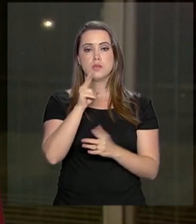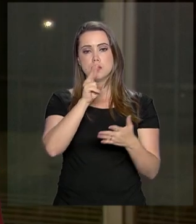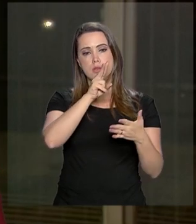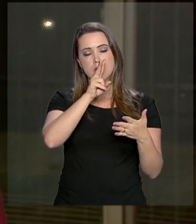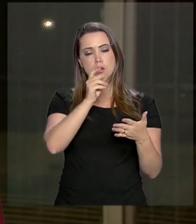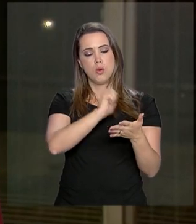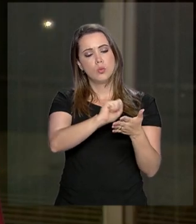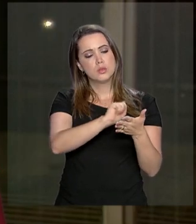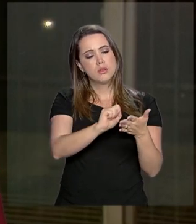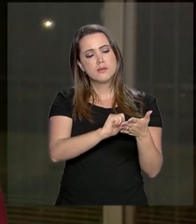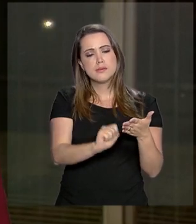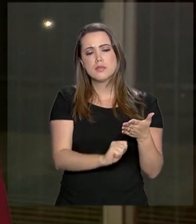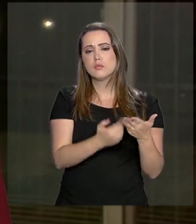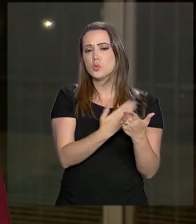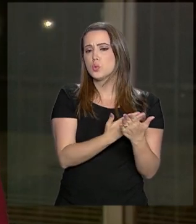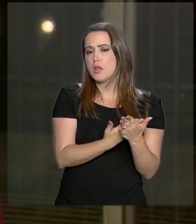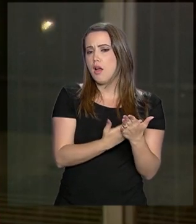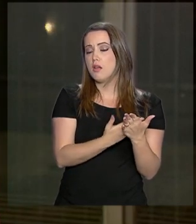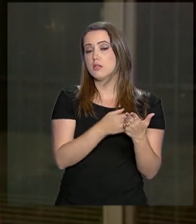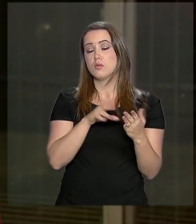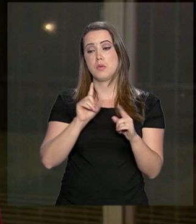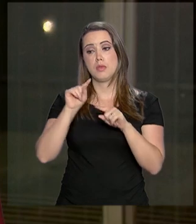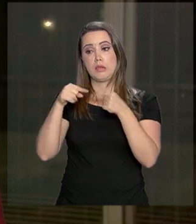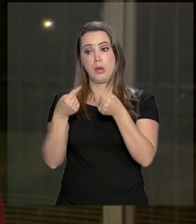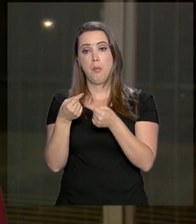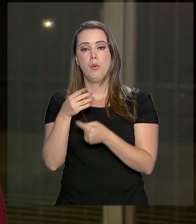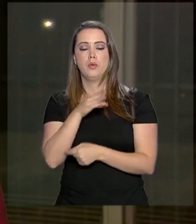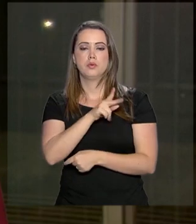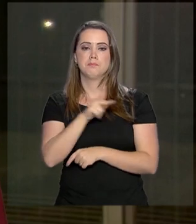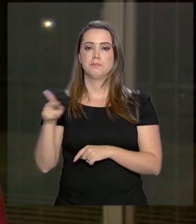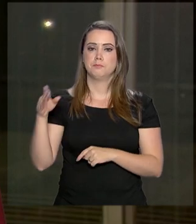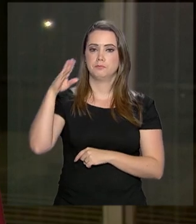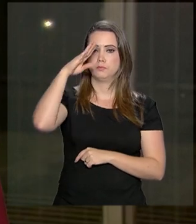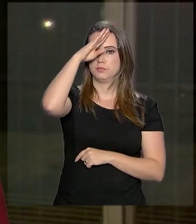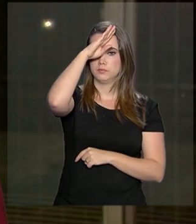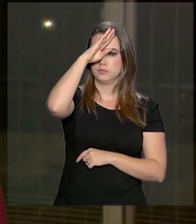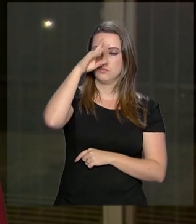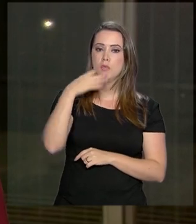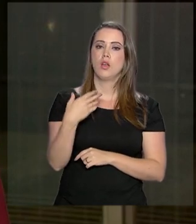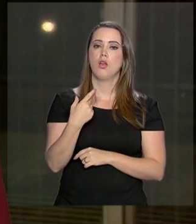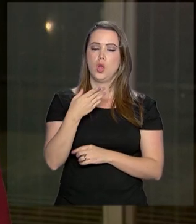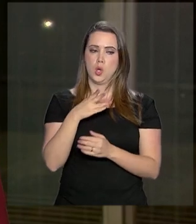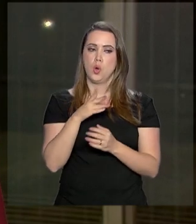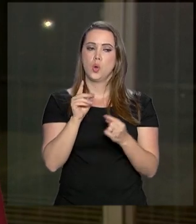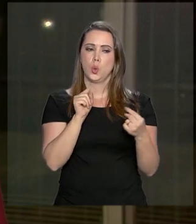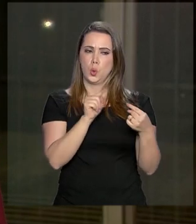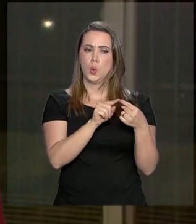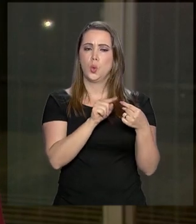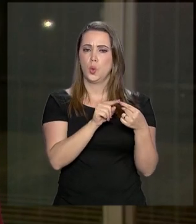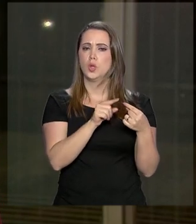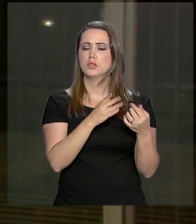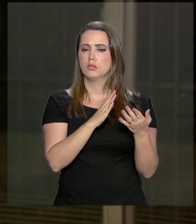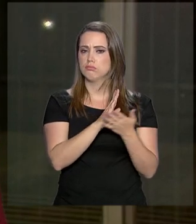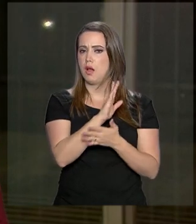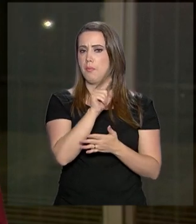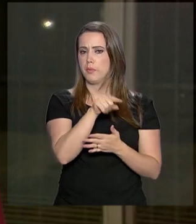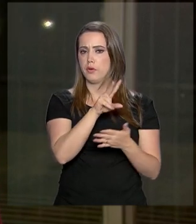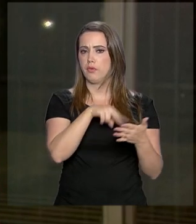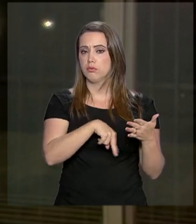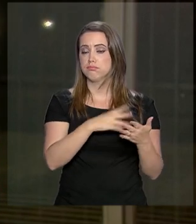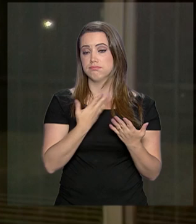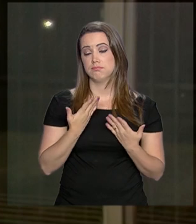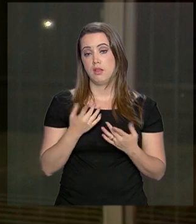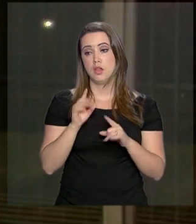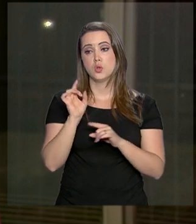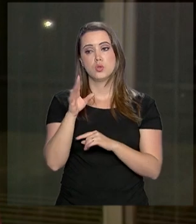está sendo ainda estudado e trabalhado, assim que o presidente Jair Bolsonaro der um aval, der um ponto final sobre esse texto. E